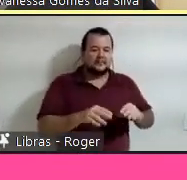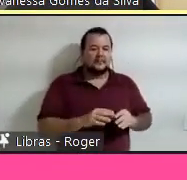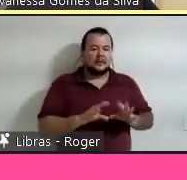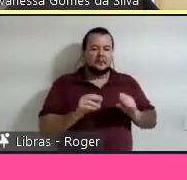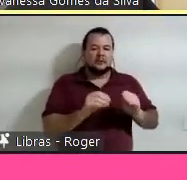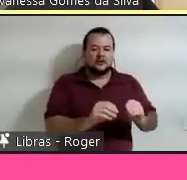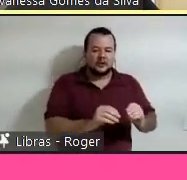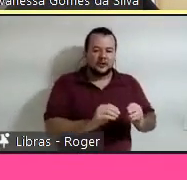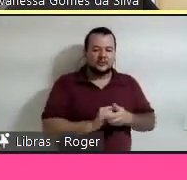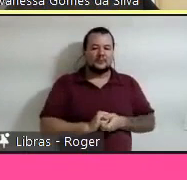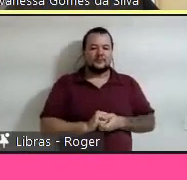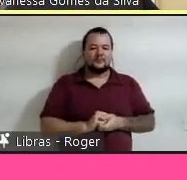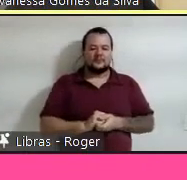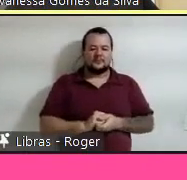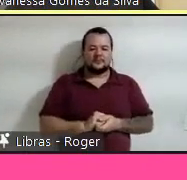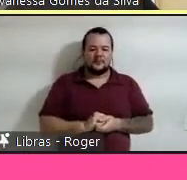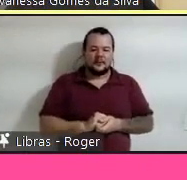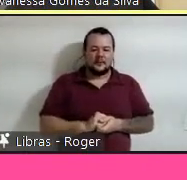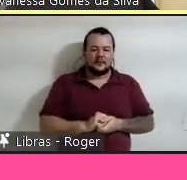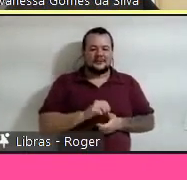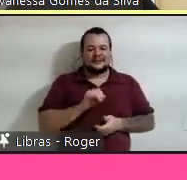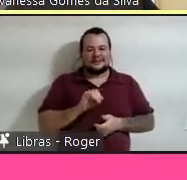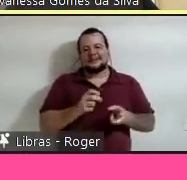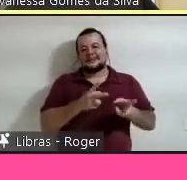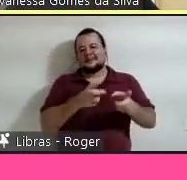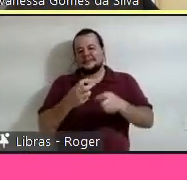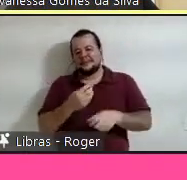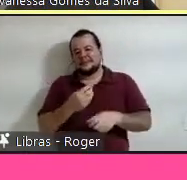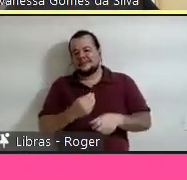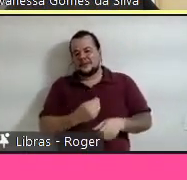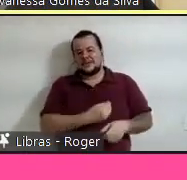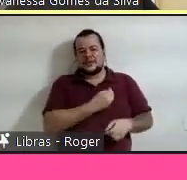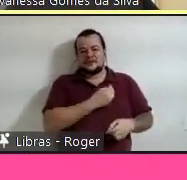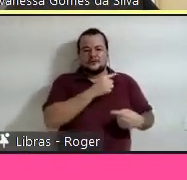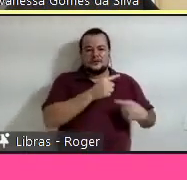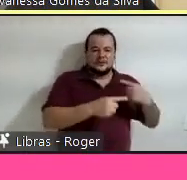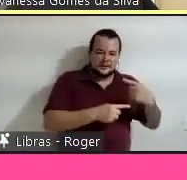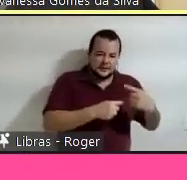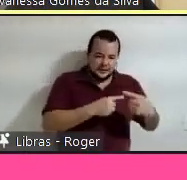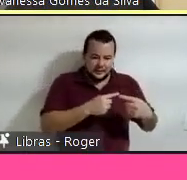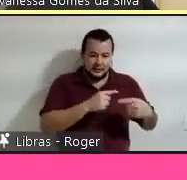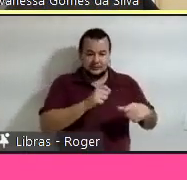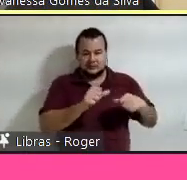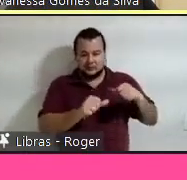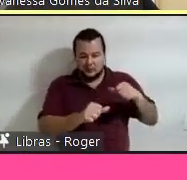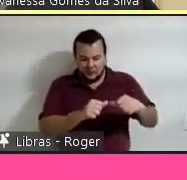se a gente ver que a vida útil muda, a porcentagem de substituição, a gente só muda aqui,